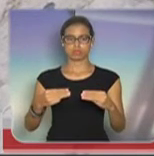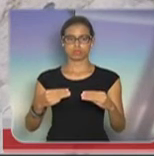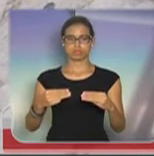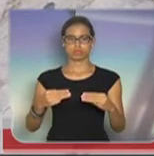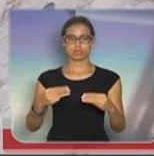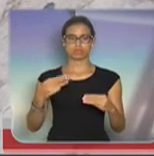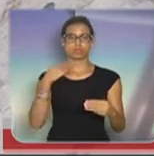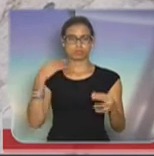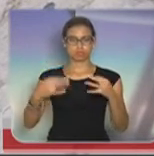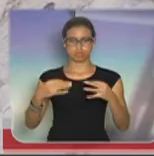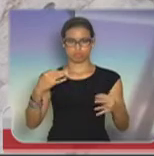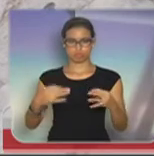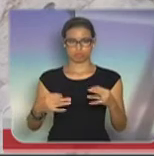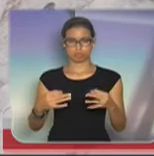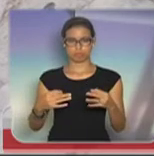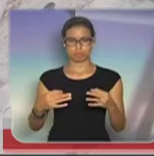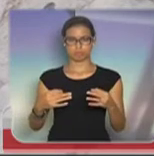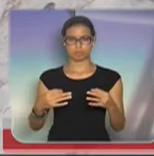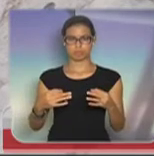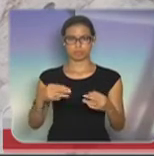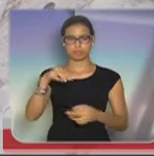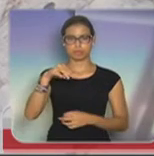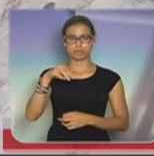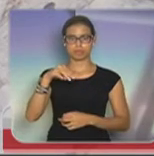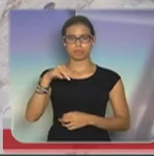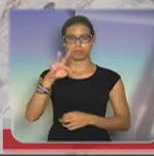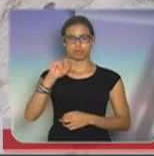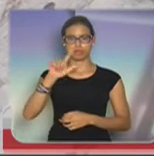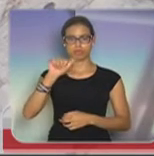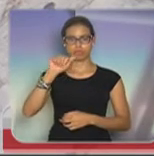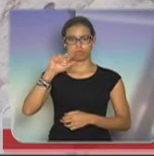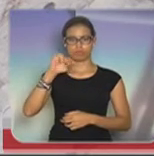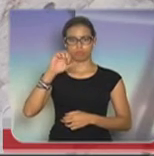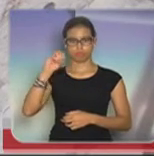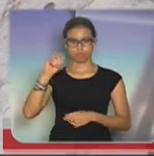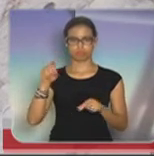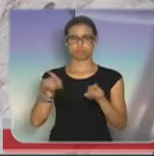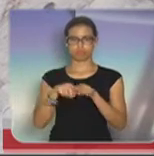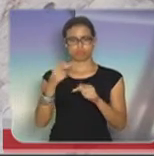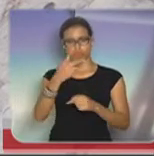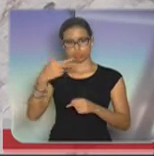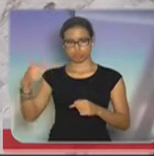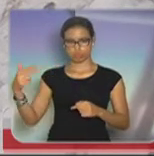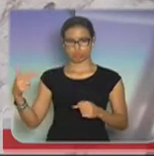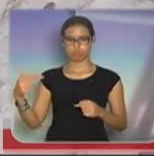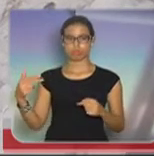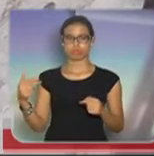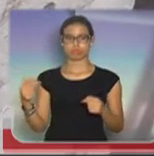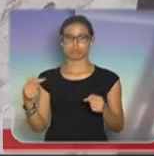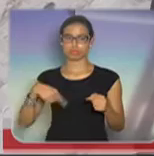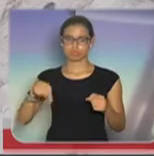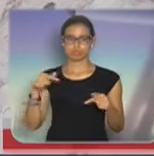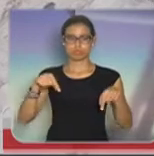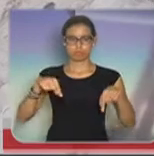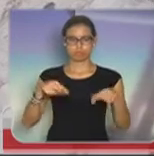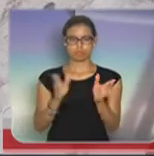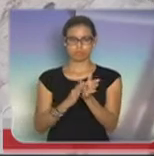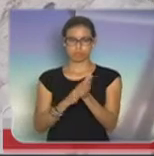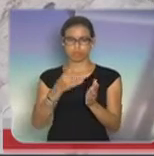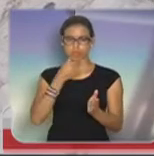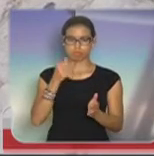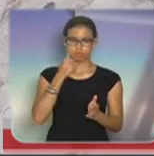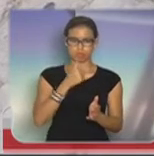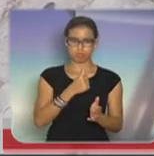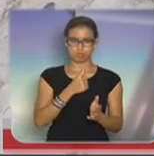Militar, Flávio Bierrembach, entre outras autoridades. E nós aqui parabenizamos todos os homens e